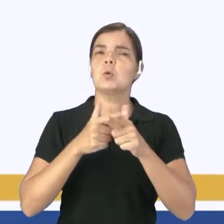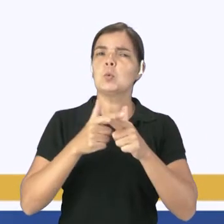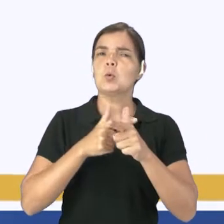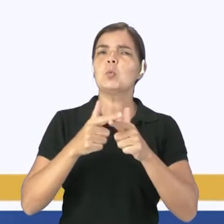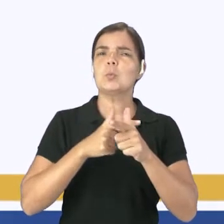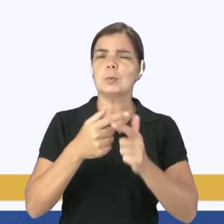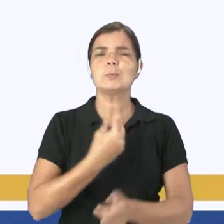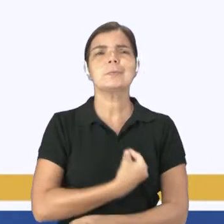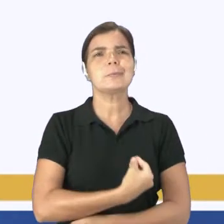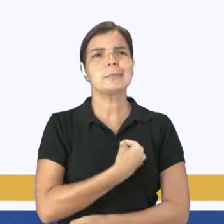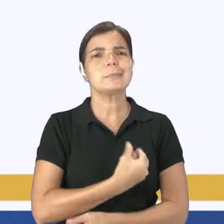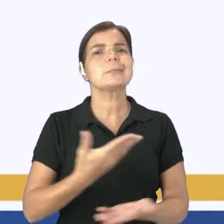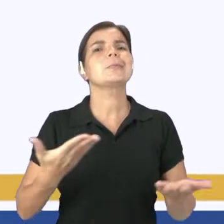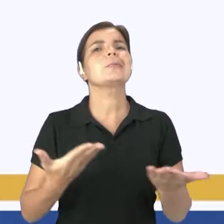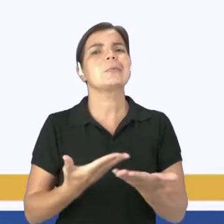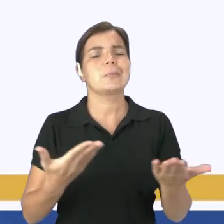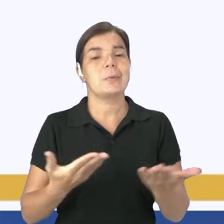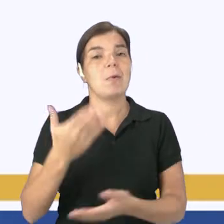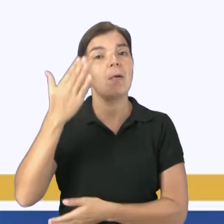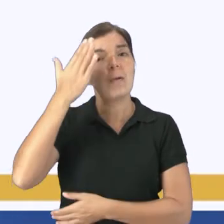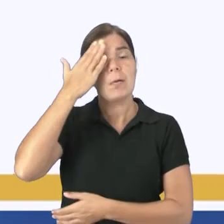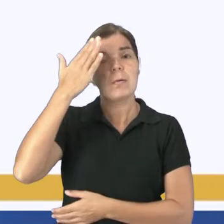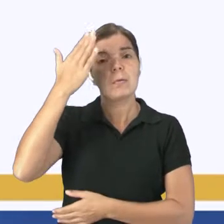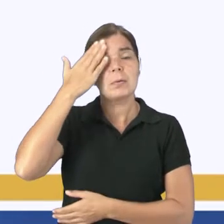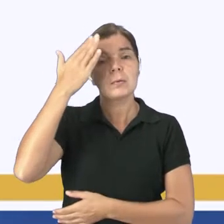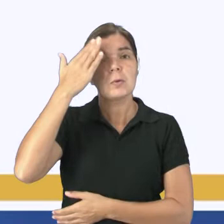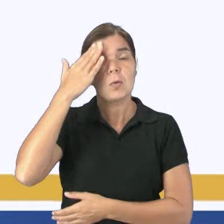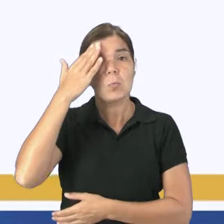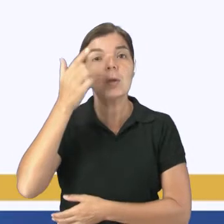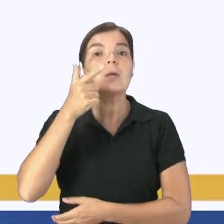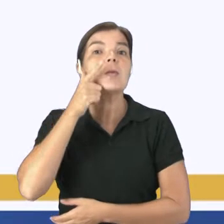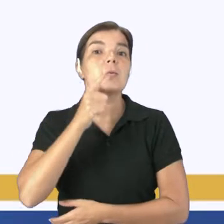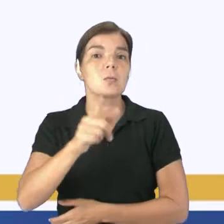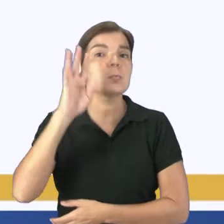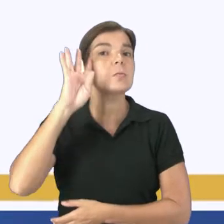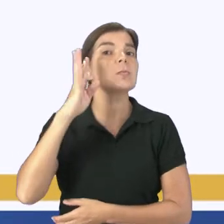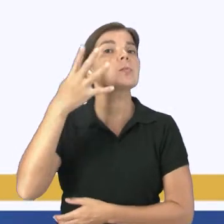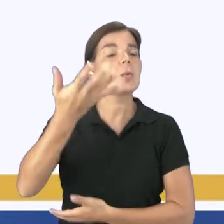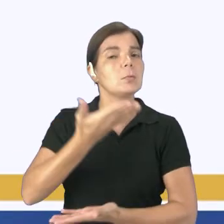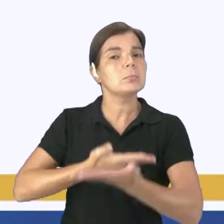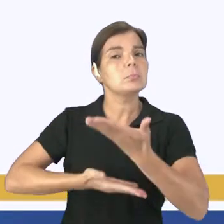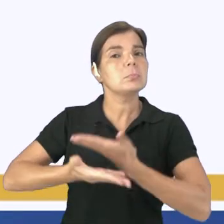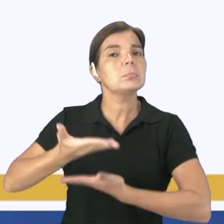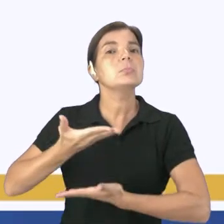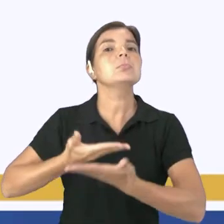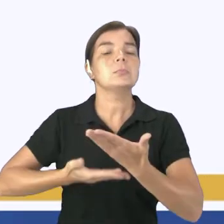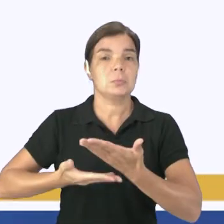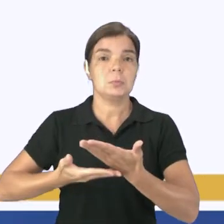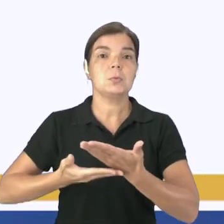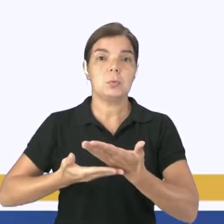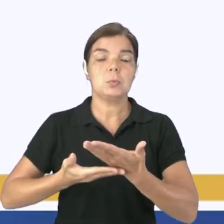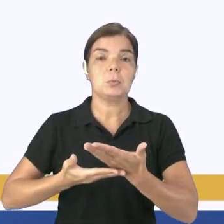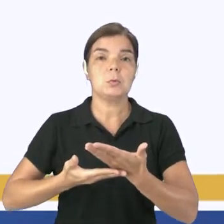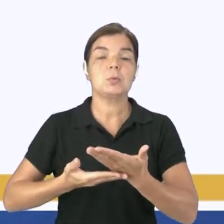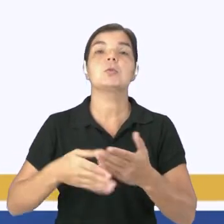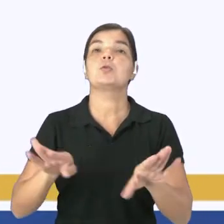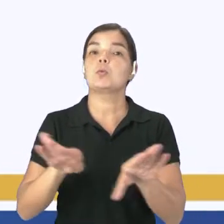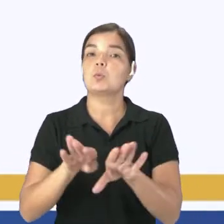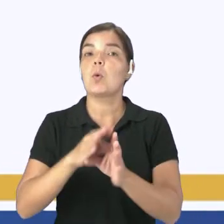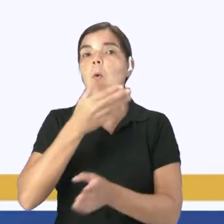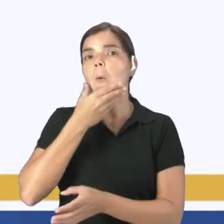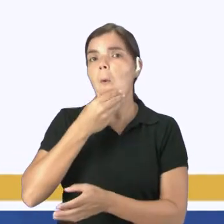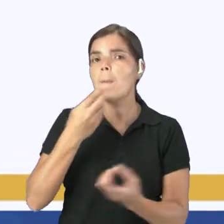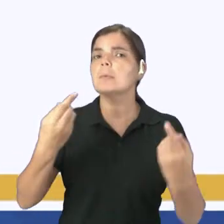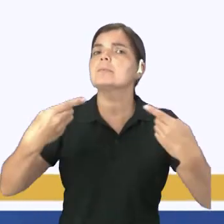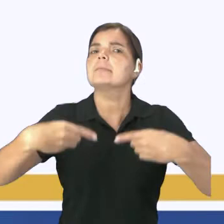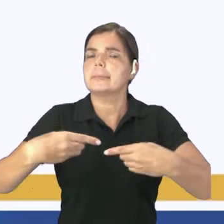então, hoje, é entender e conseguir resolver essa relação homem versus terra. O seria essa relação